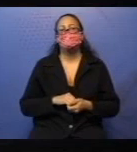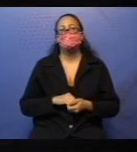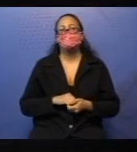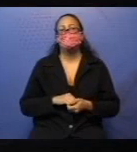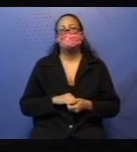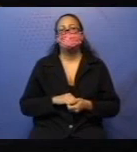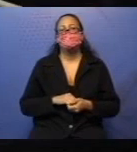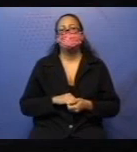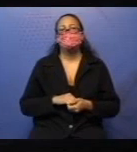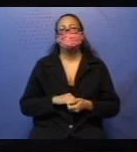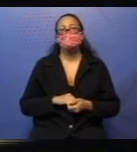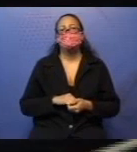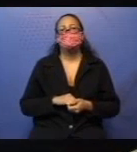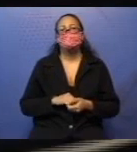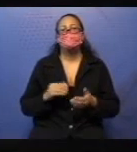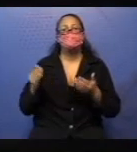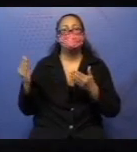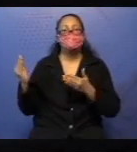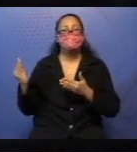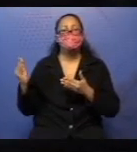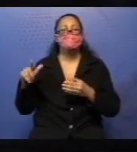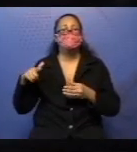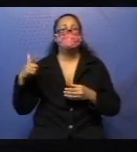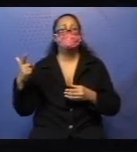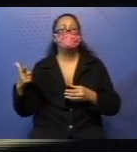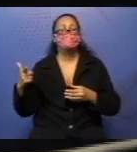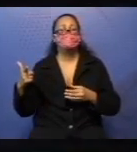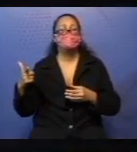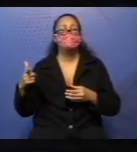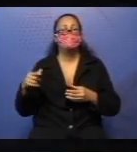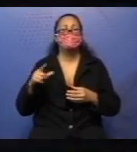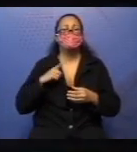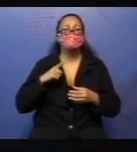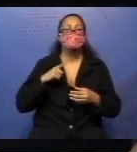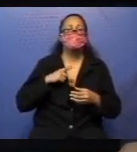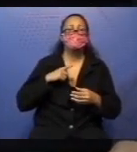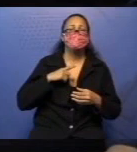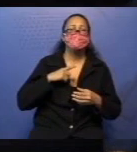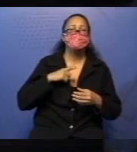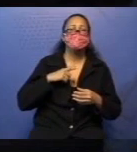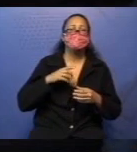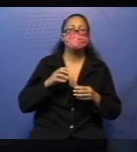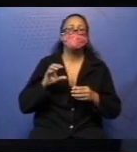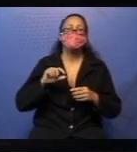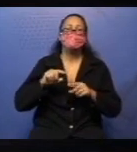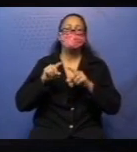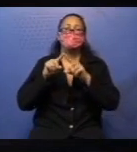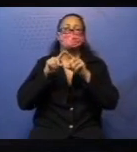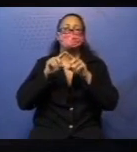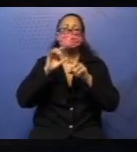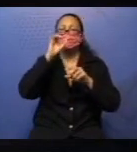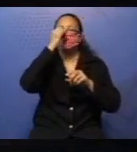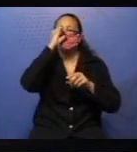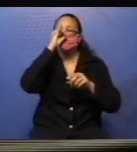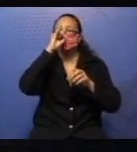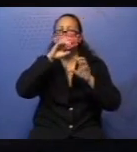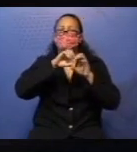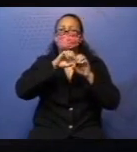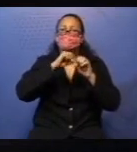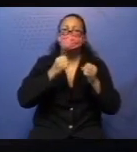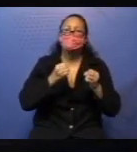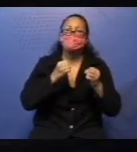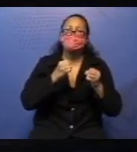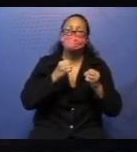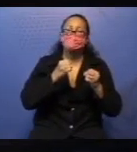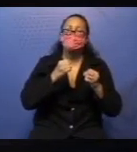E nessa, aparentemente, alguém quebrou o porquinho. Se quebrou, ele tinha uma intenção. Que intenção ele tinha